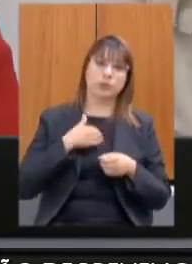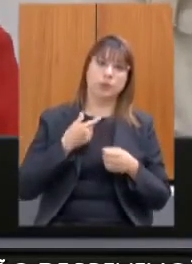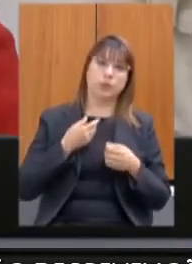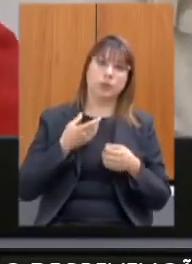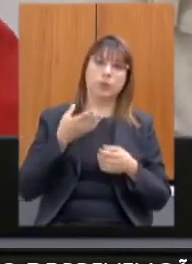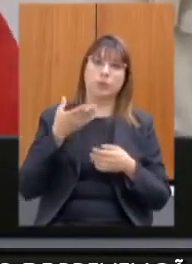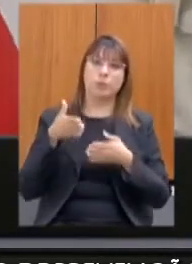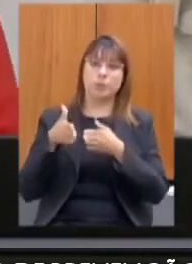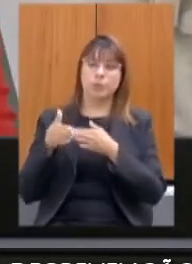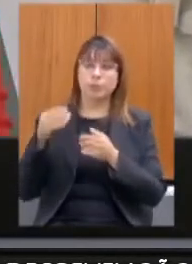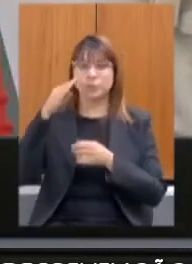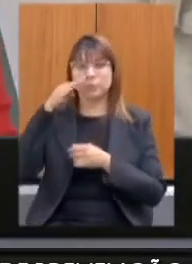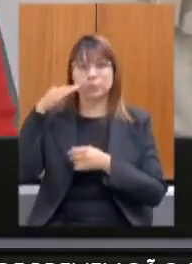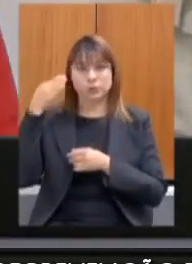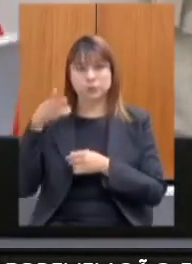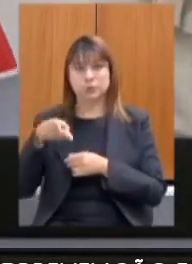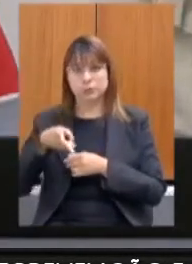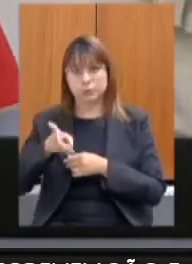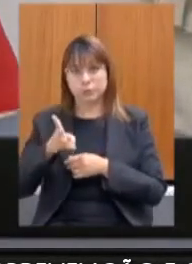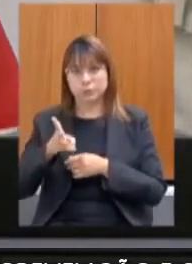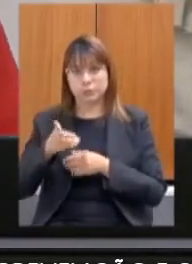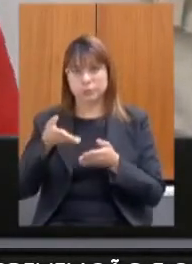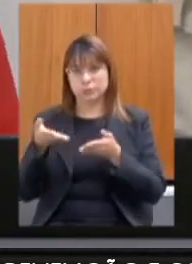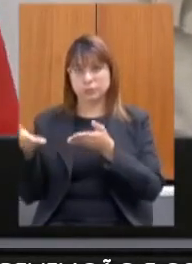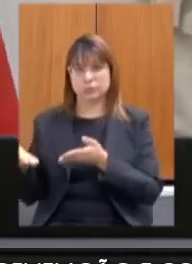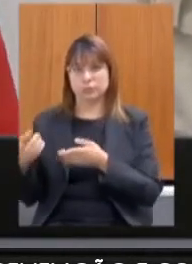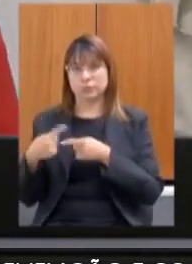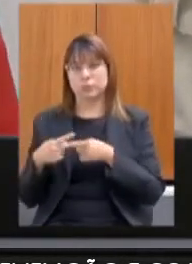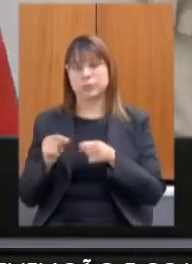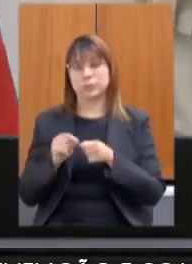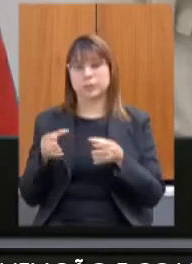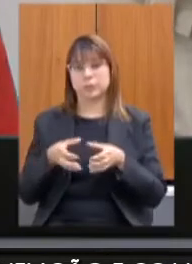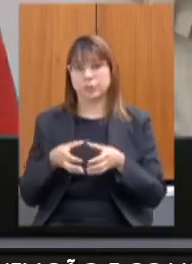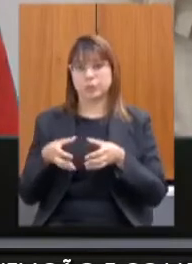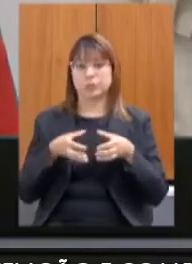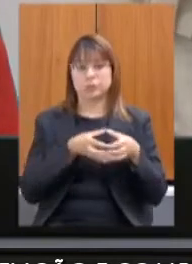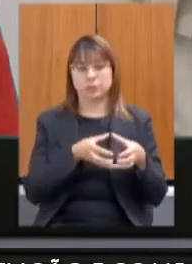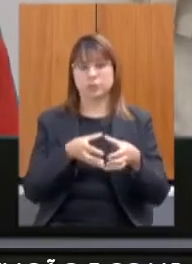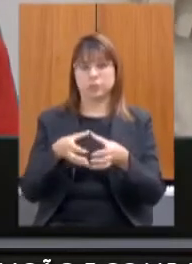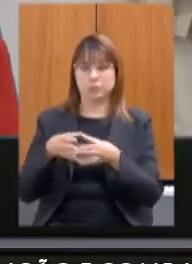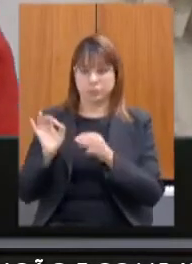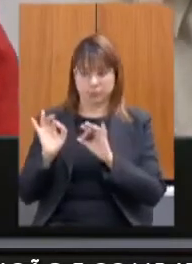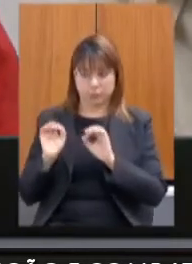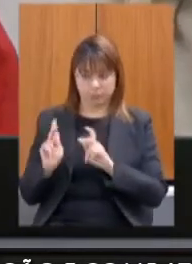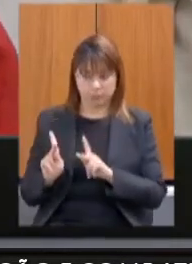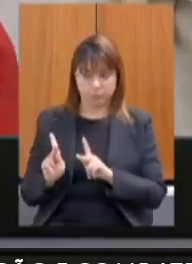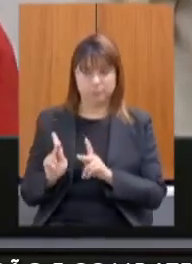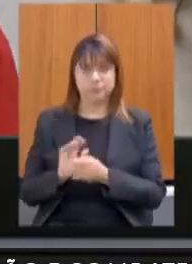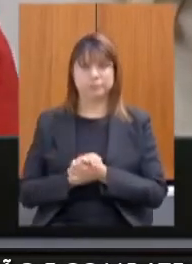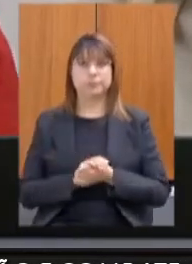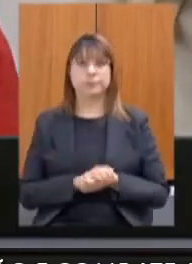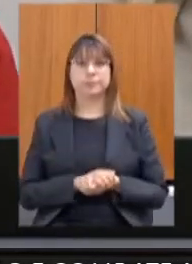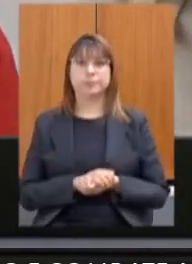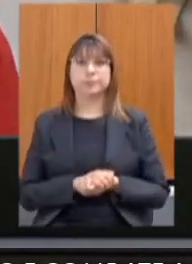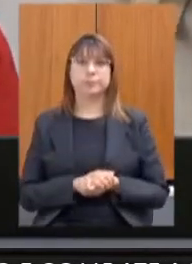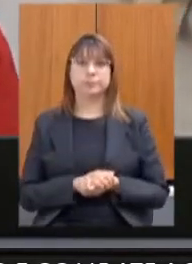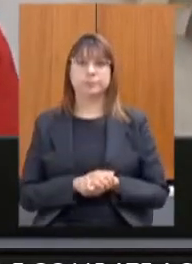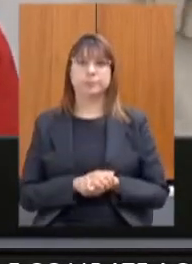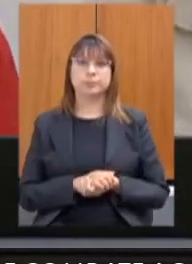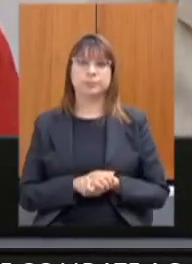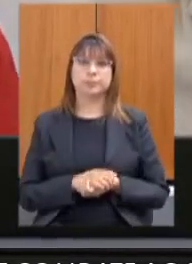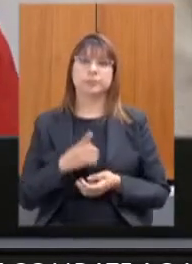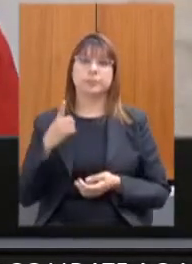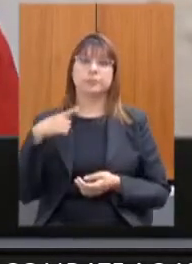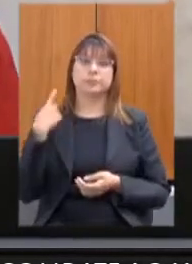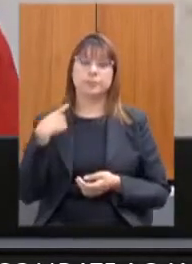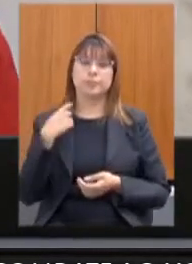presencialmente proceder a votação que a gente vai fazer por comissão em comissão está certo? ok então as